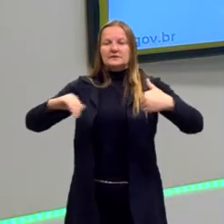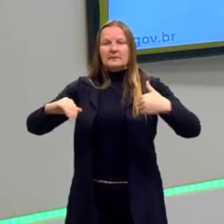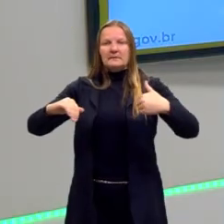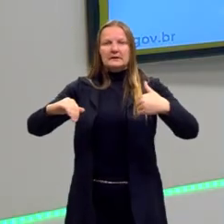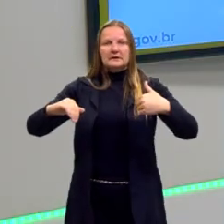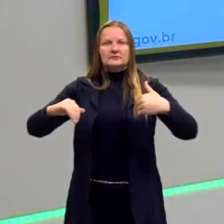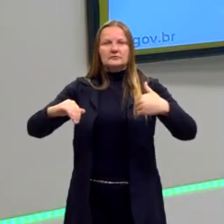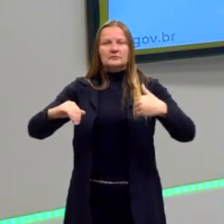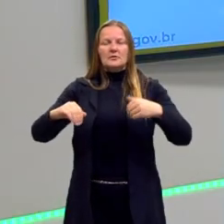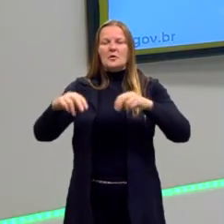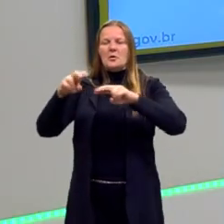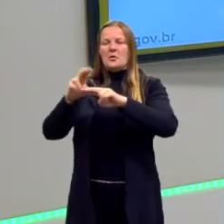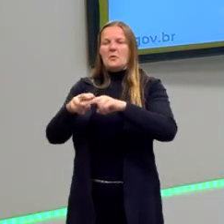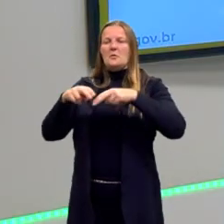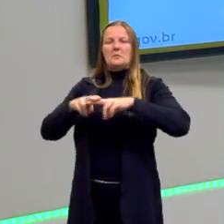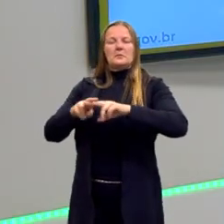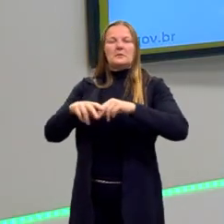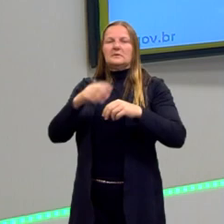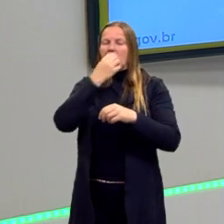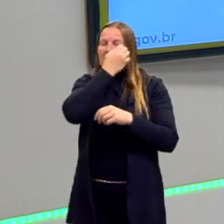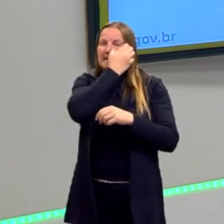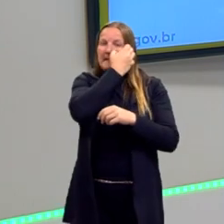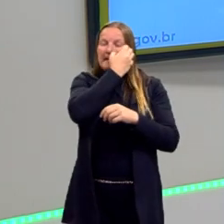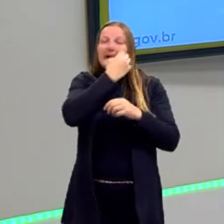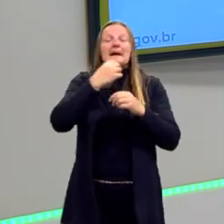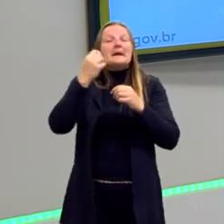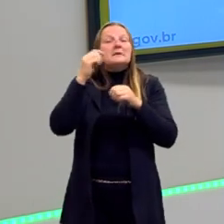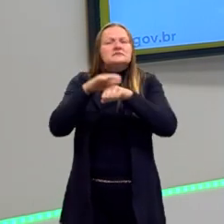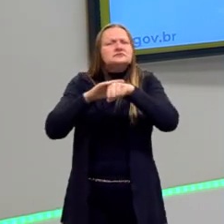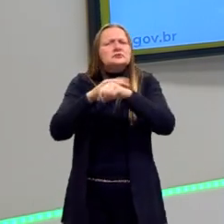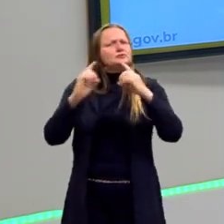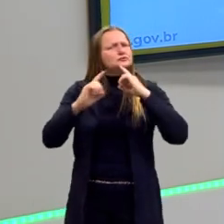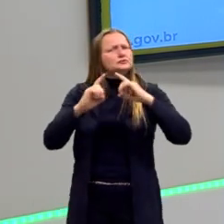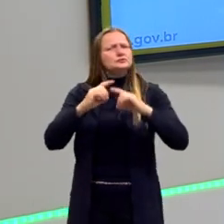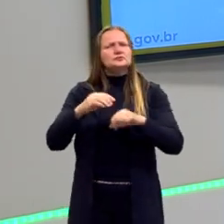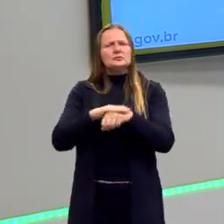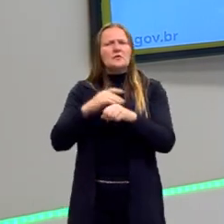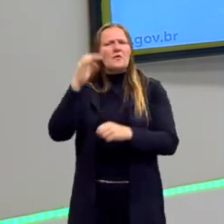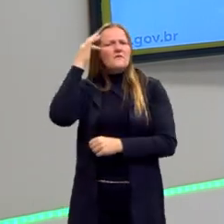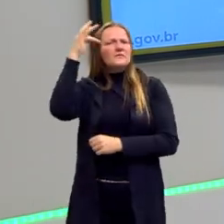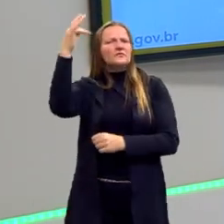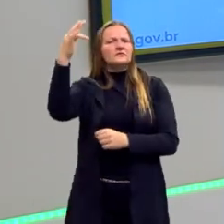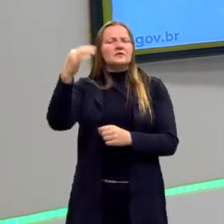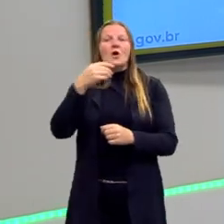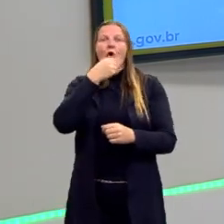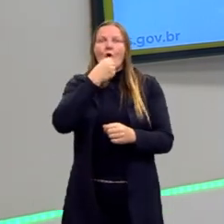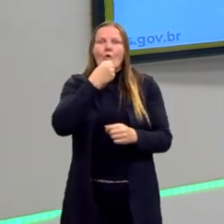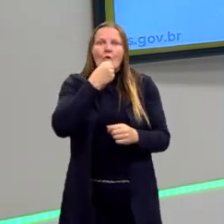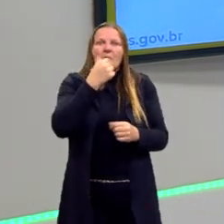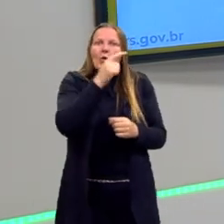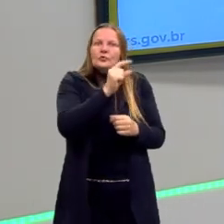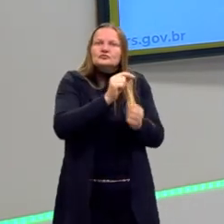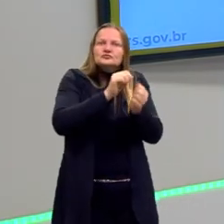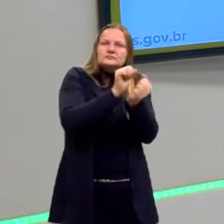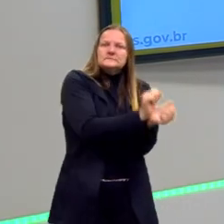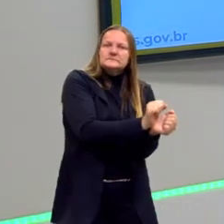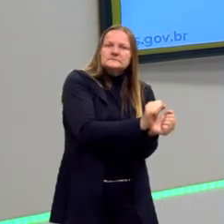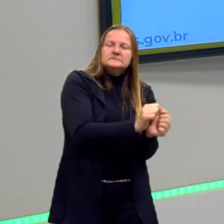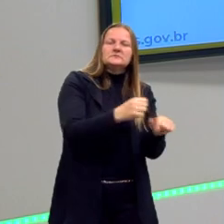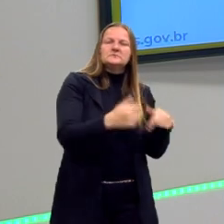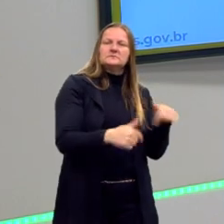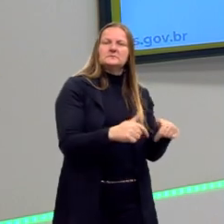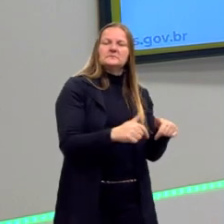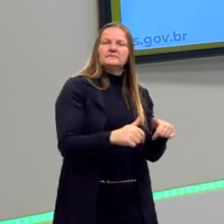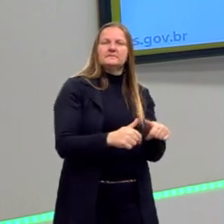iam para a praça, para a água, para discutir filosofia, porque eles tinham seus escravos trabalhando. Então, o trabalho braçal era algo